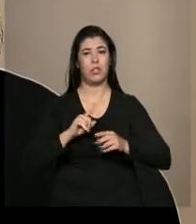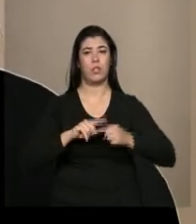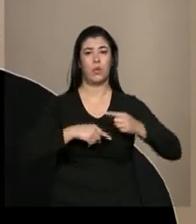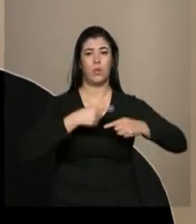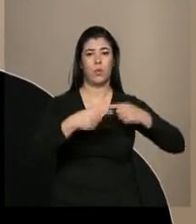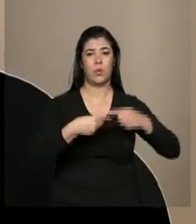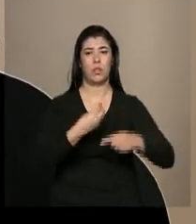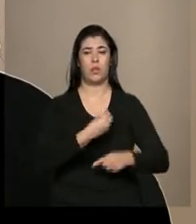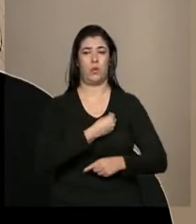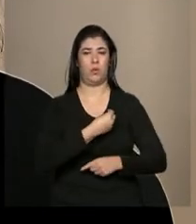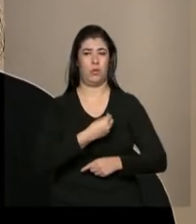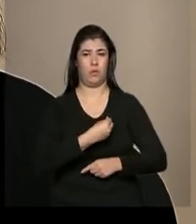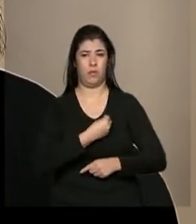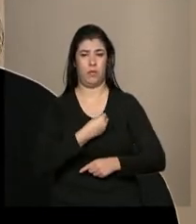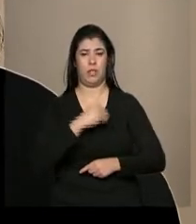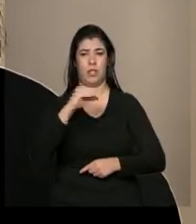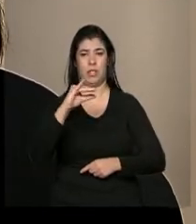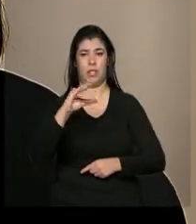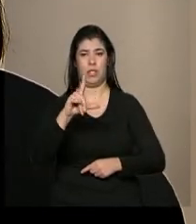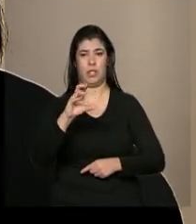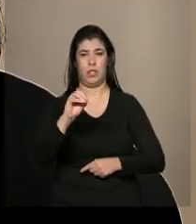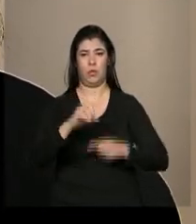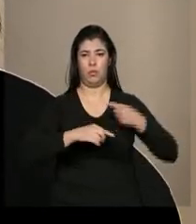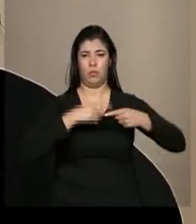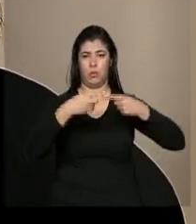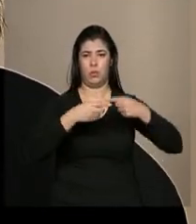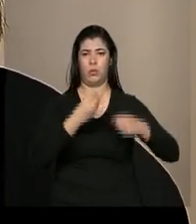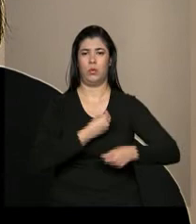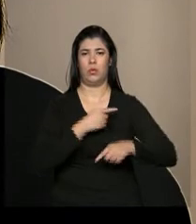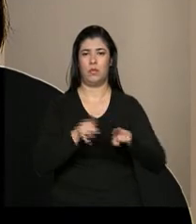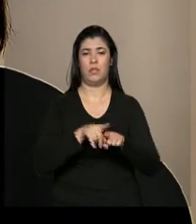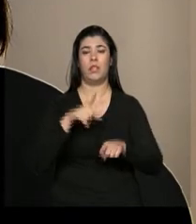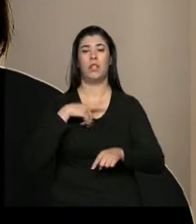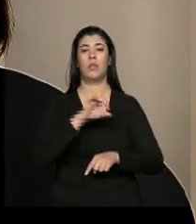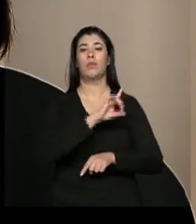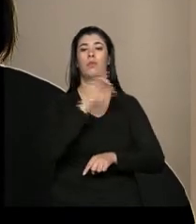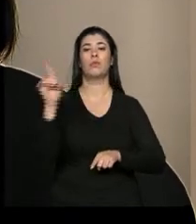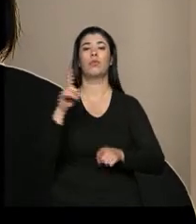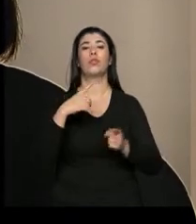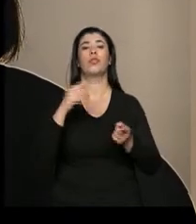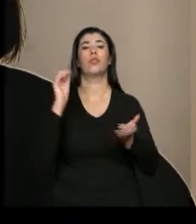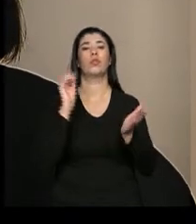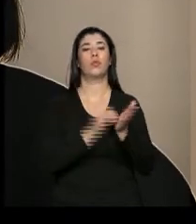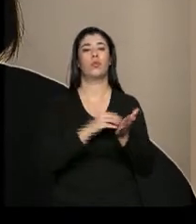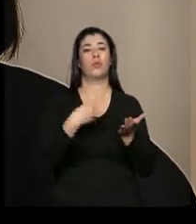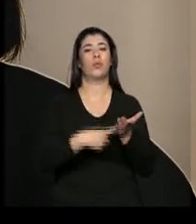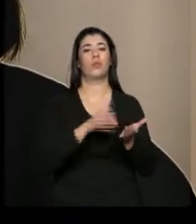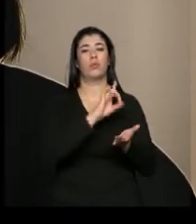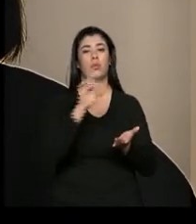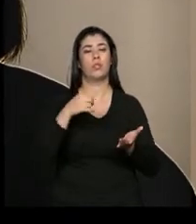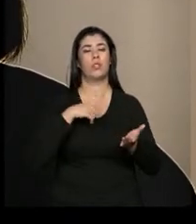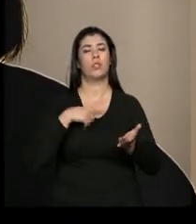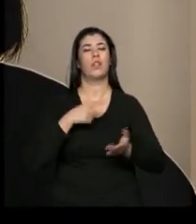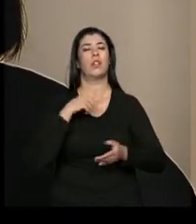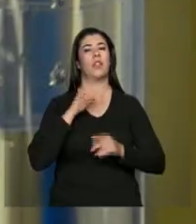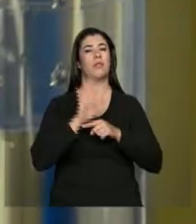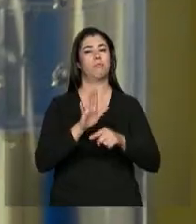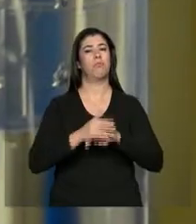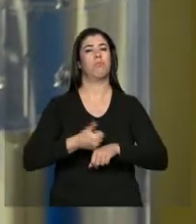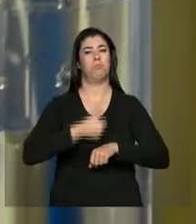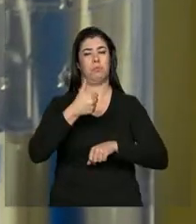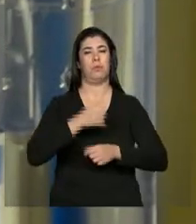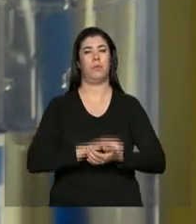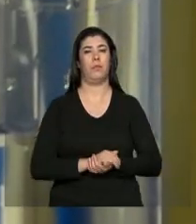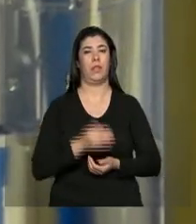vida de qualquer pessoa e tem o dia agendado para o atendimento dela. Então ela está realmente somando muito aqui no nosso posto.